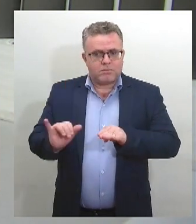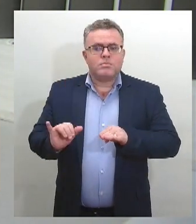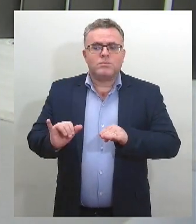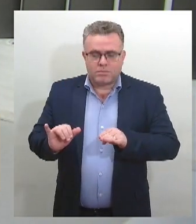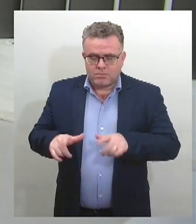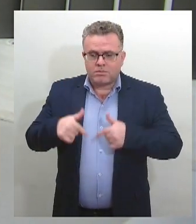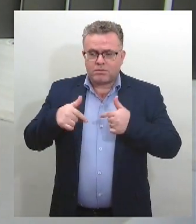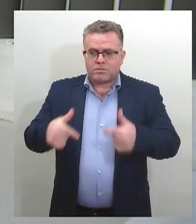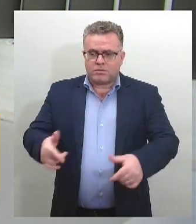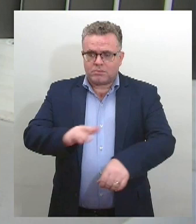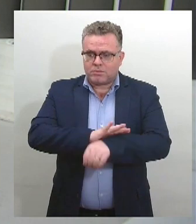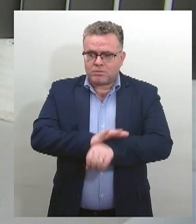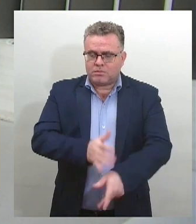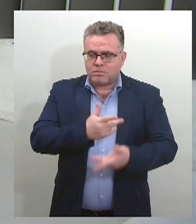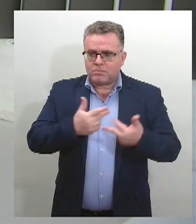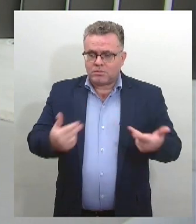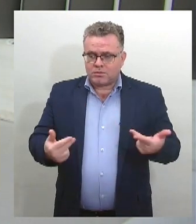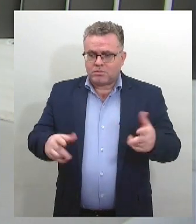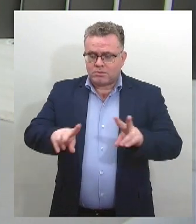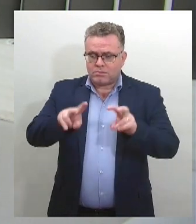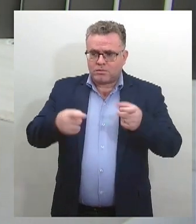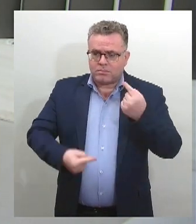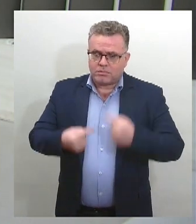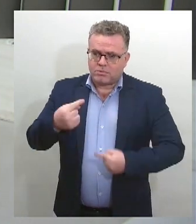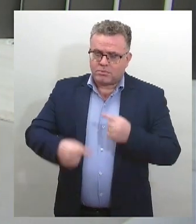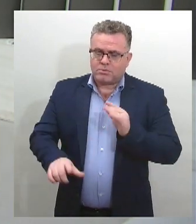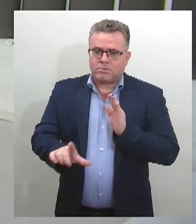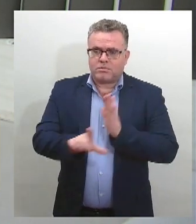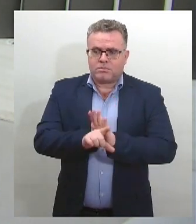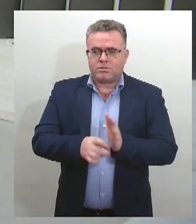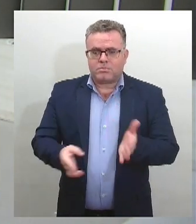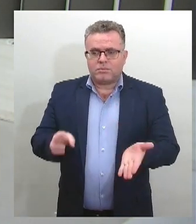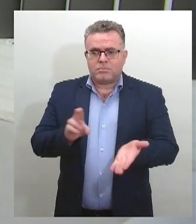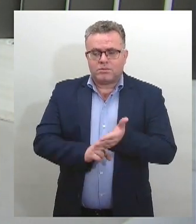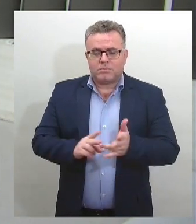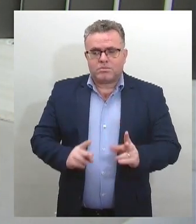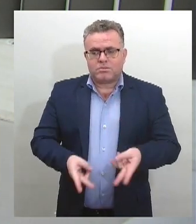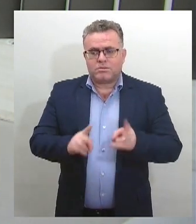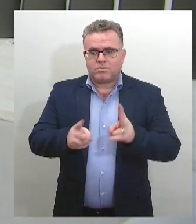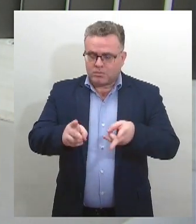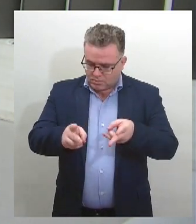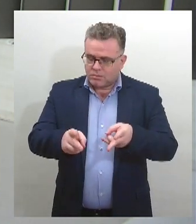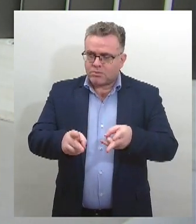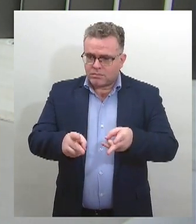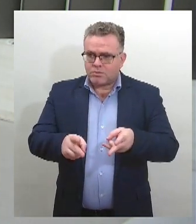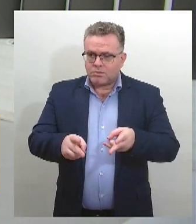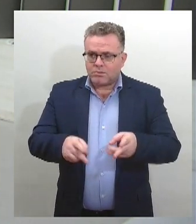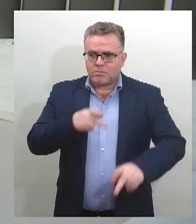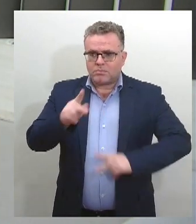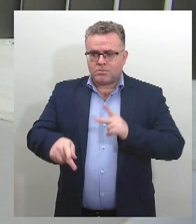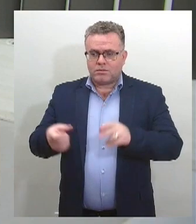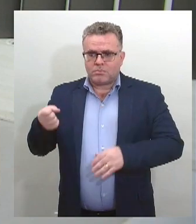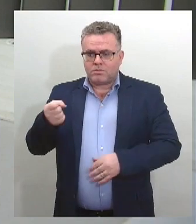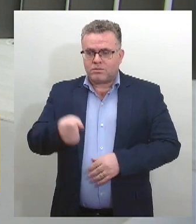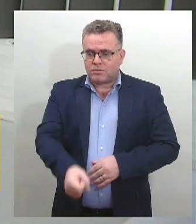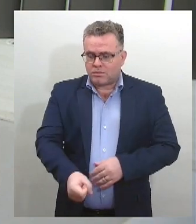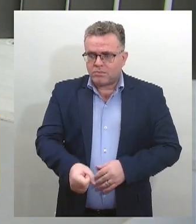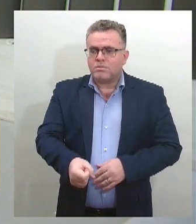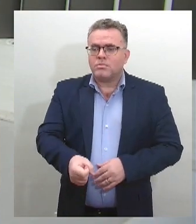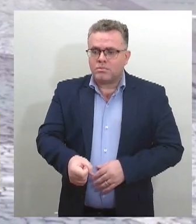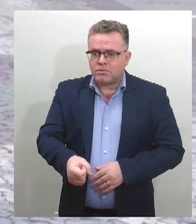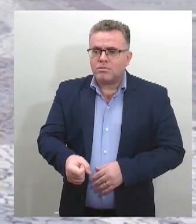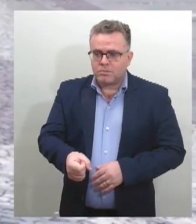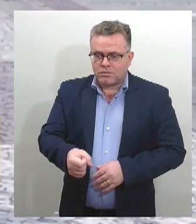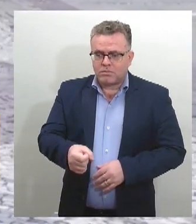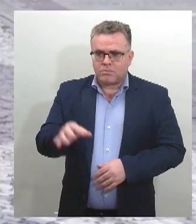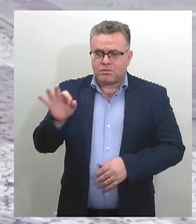em pauta, a exemplo das leis que garantem a inserção dessa população no serviço público por meio do concurso.